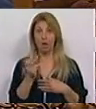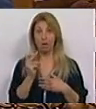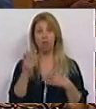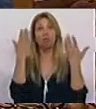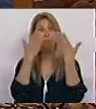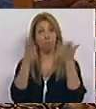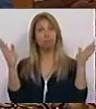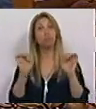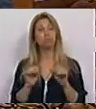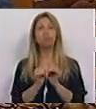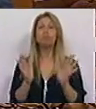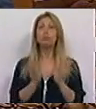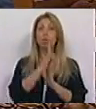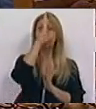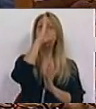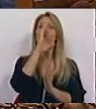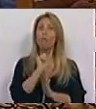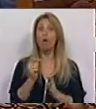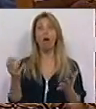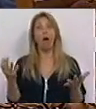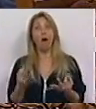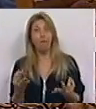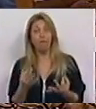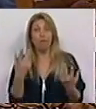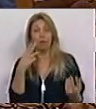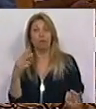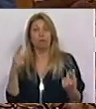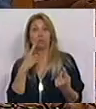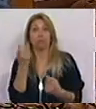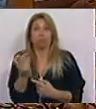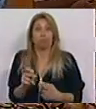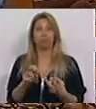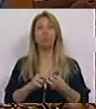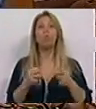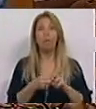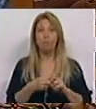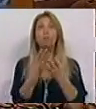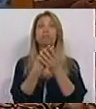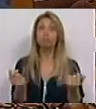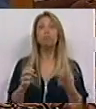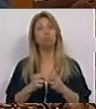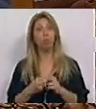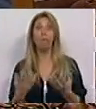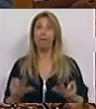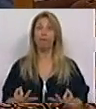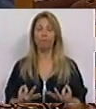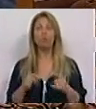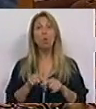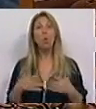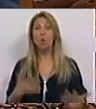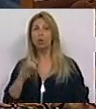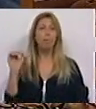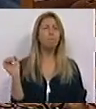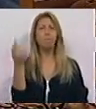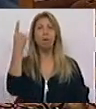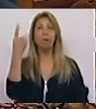todos os governos encontraram e enfrentaram problemas. Hoje, temos pela primeira vez um